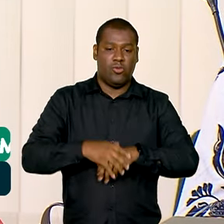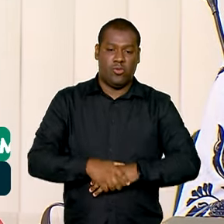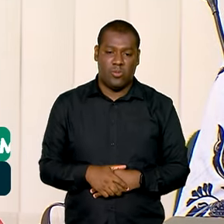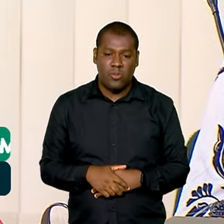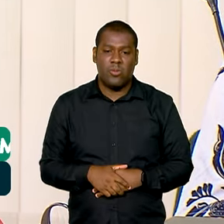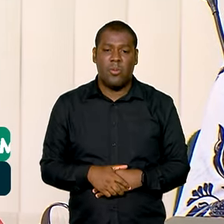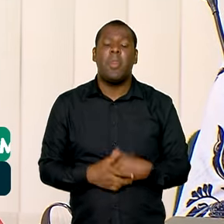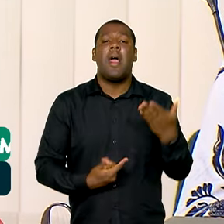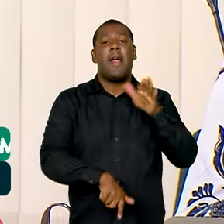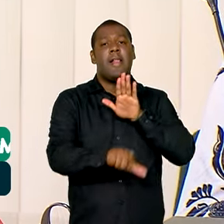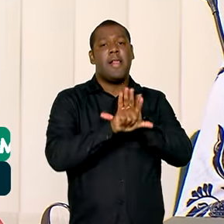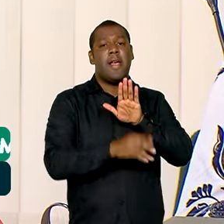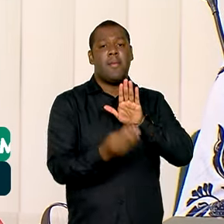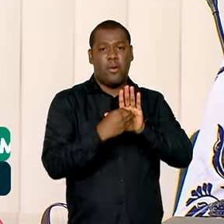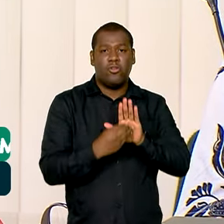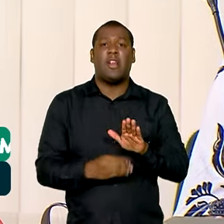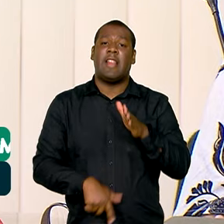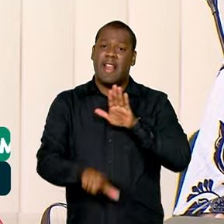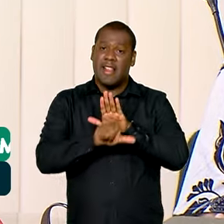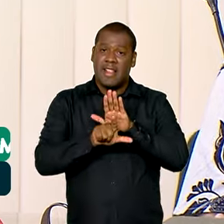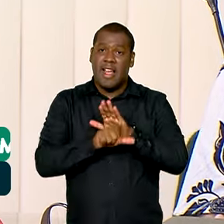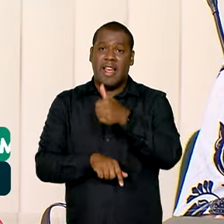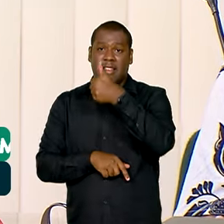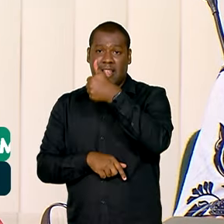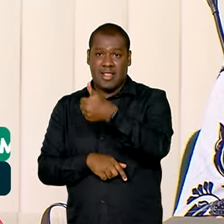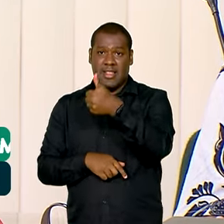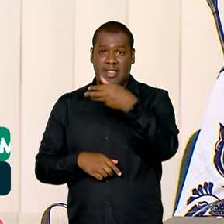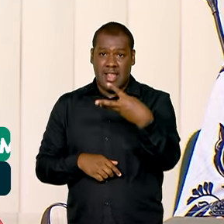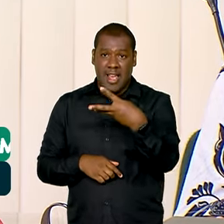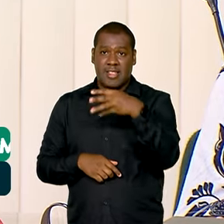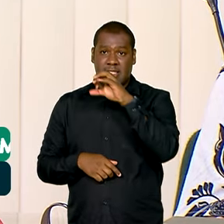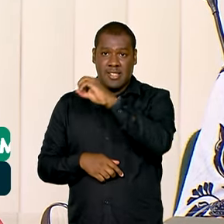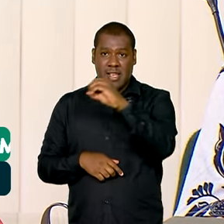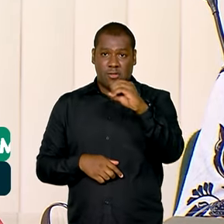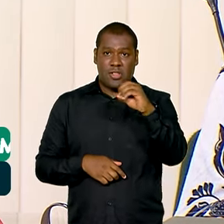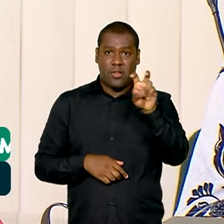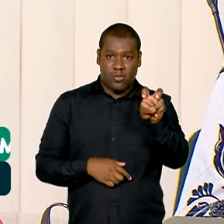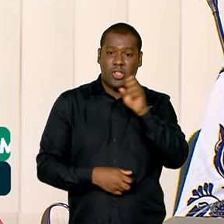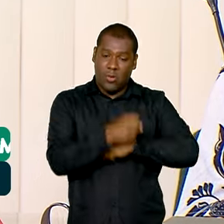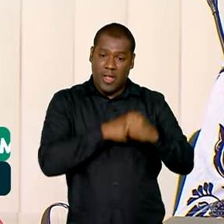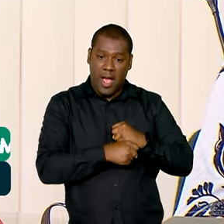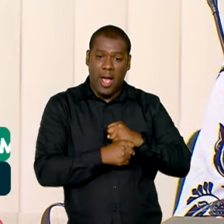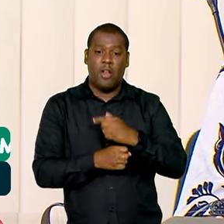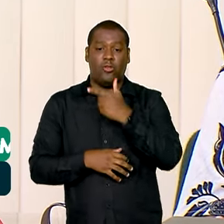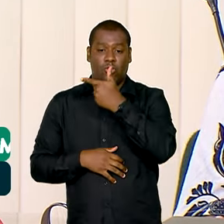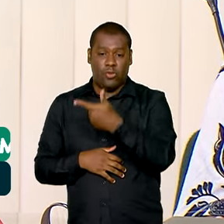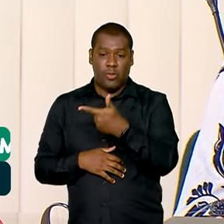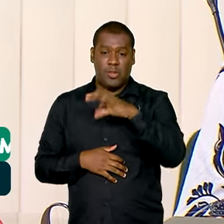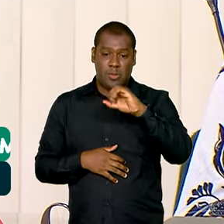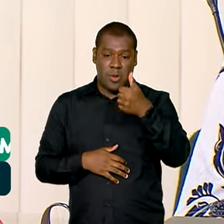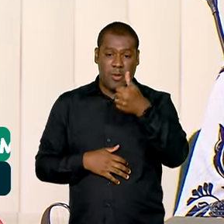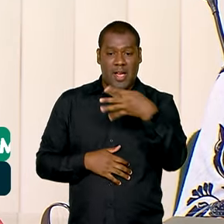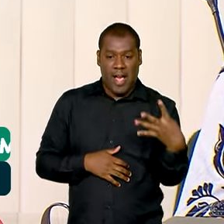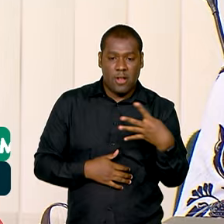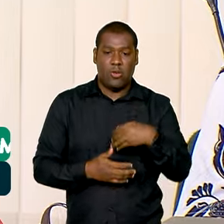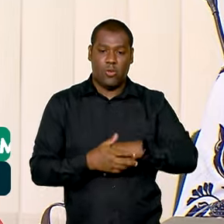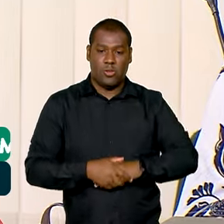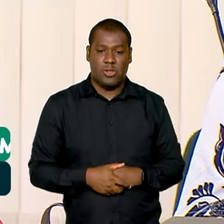atribuição está em lei, que é a Lei 13.005 de 2014, definindo a sua existência e as suas